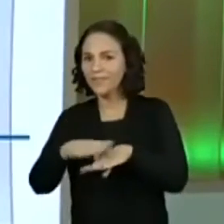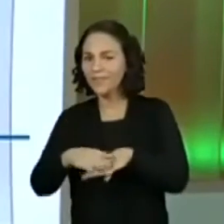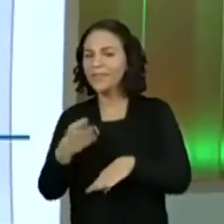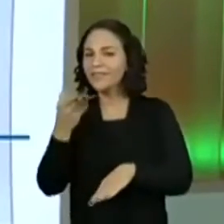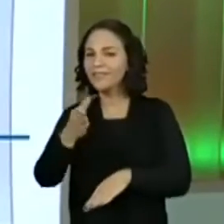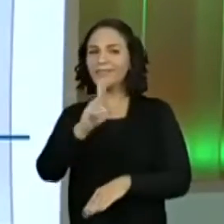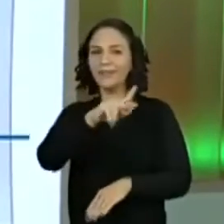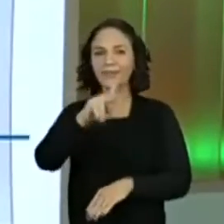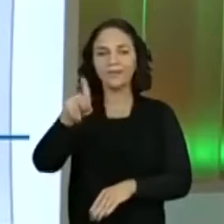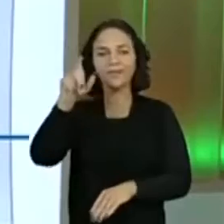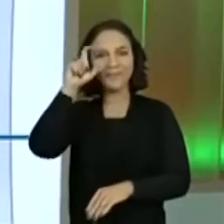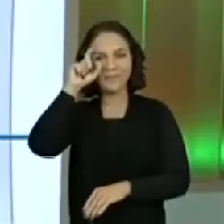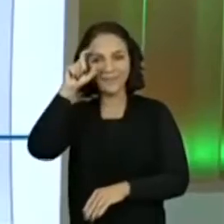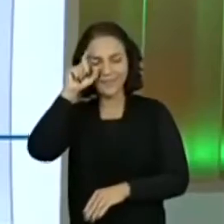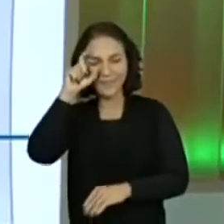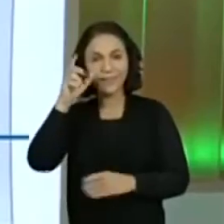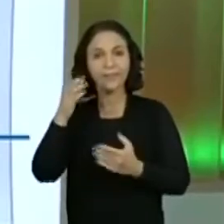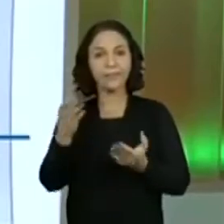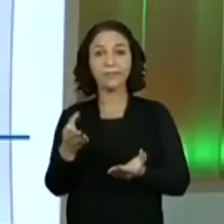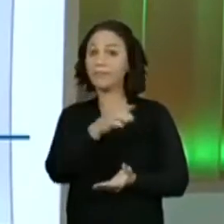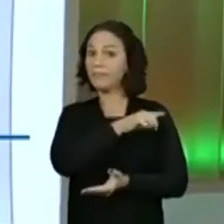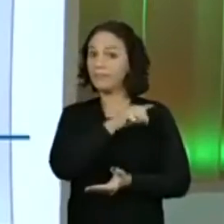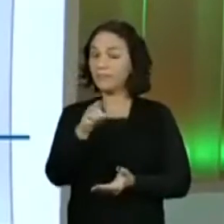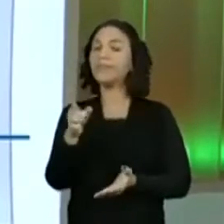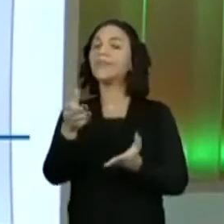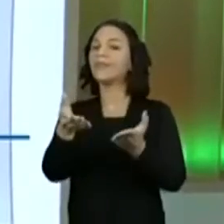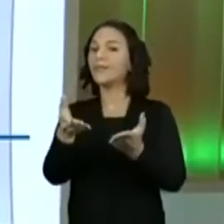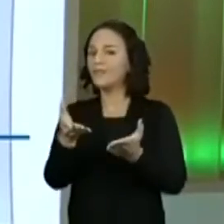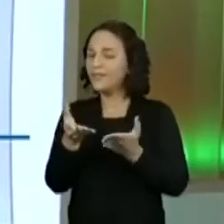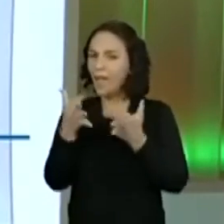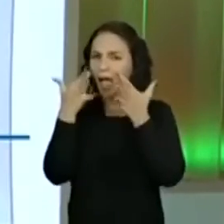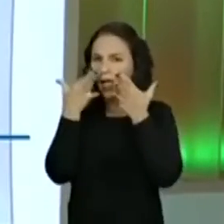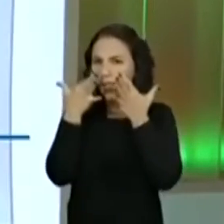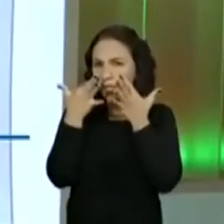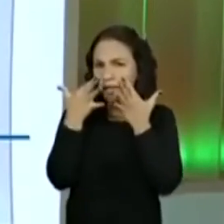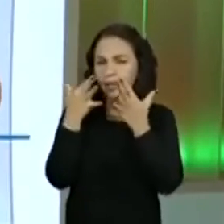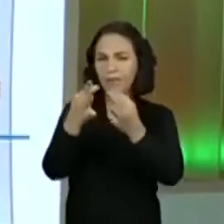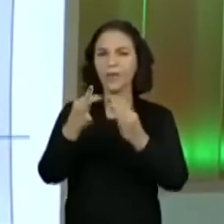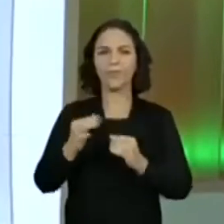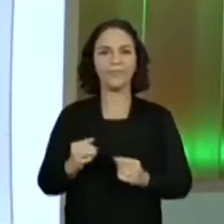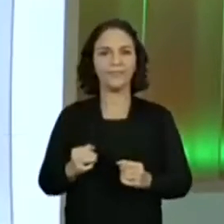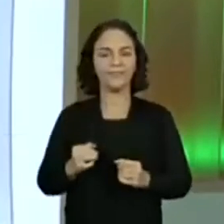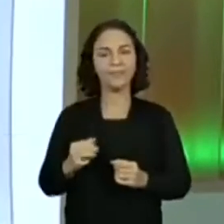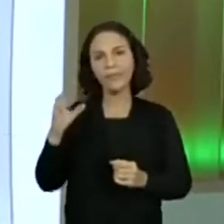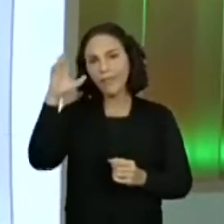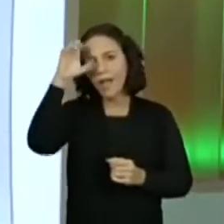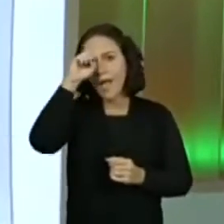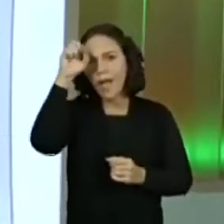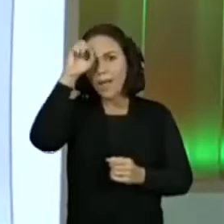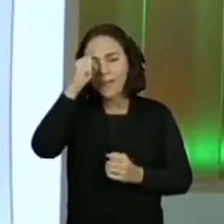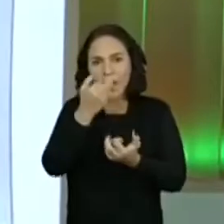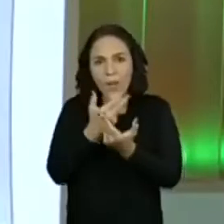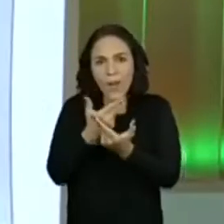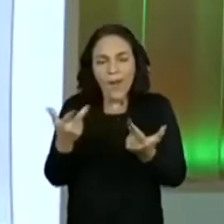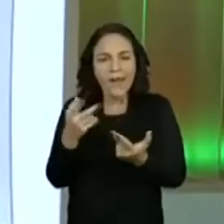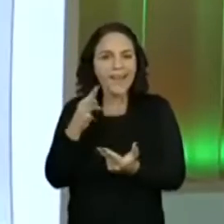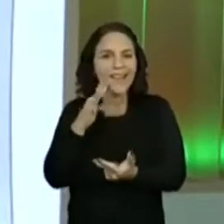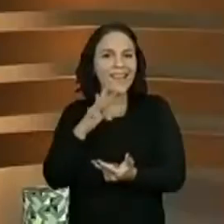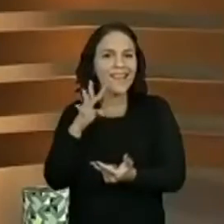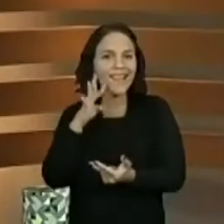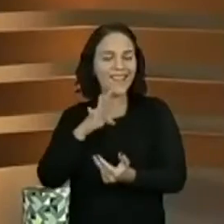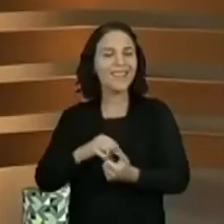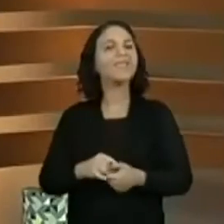da professora Genoveva. Estão todos convidados a prestar atenção aí para a gente aprender muitas coisas legais, né?